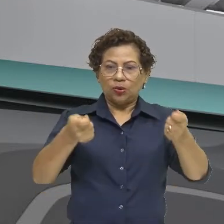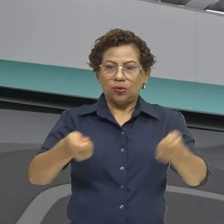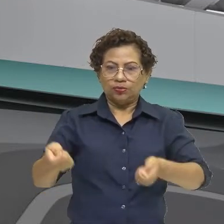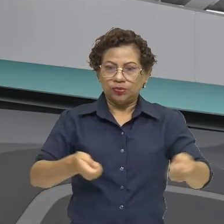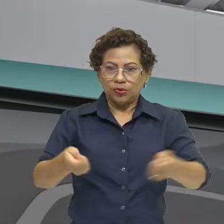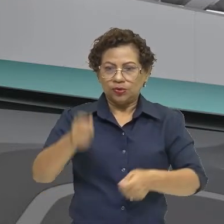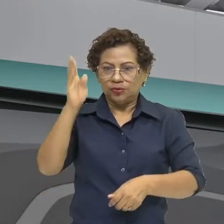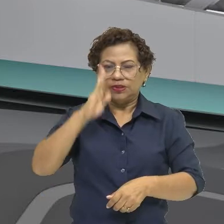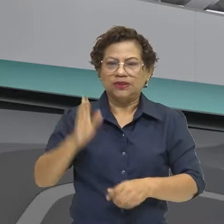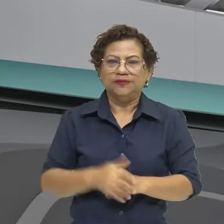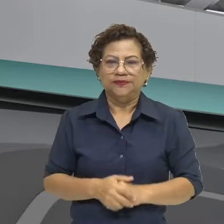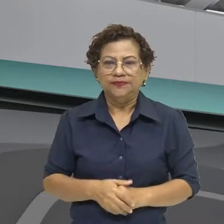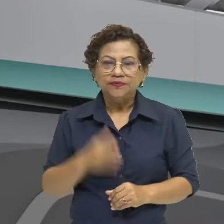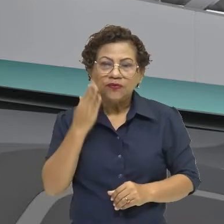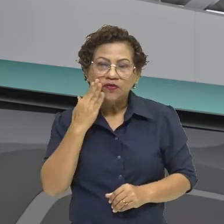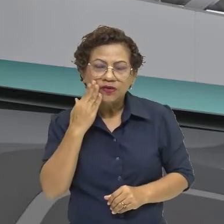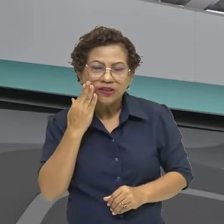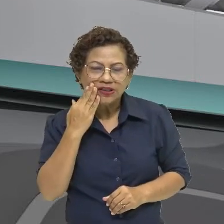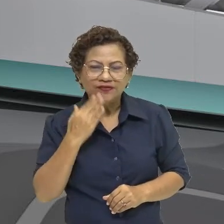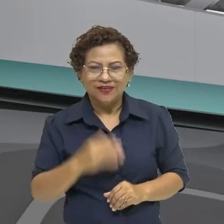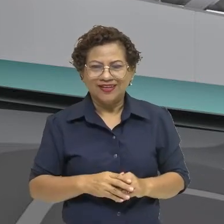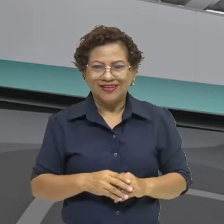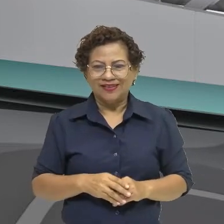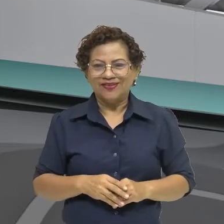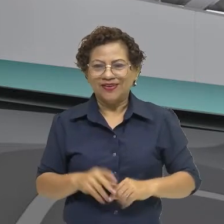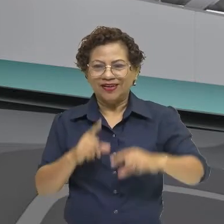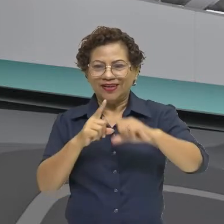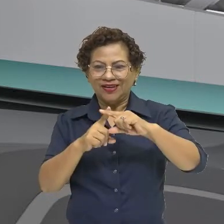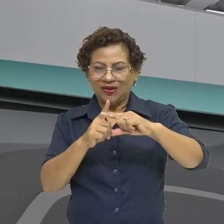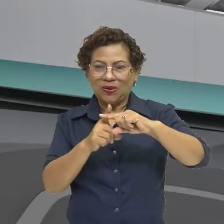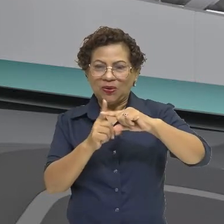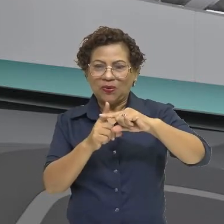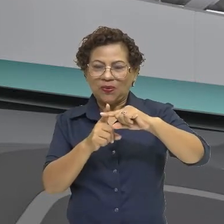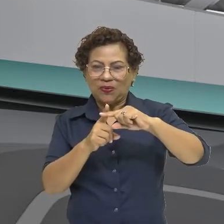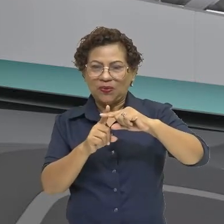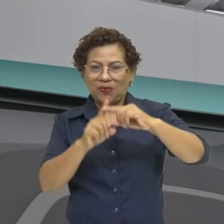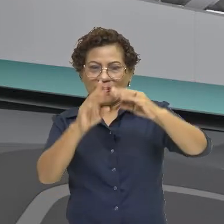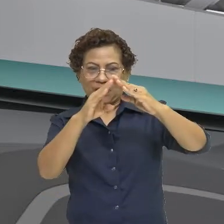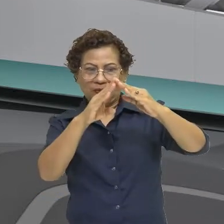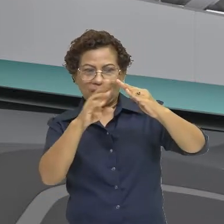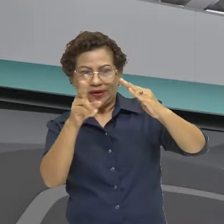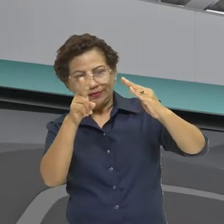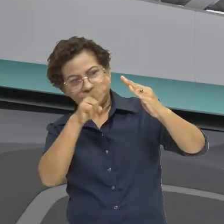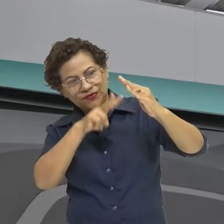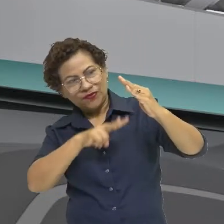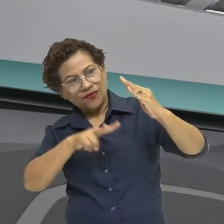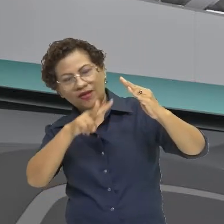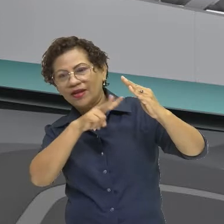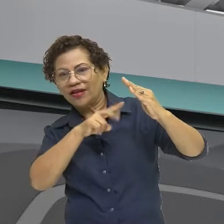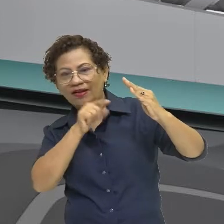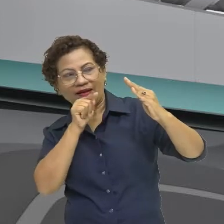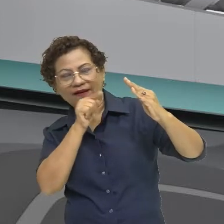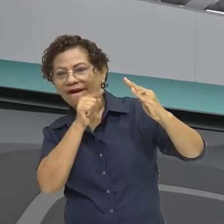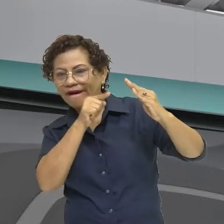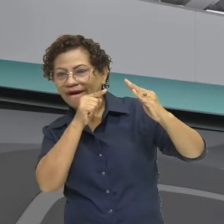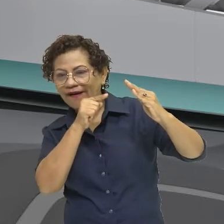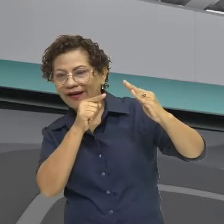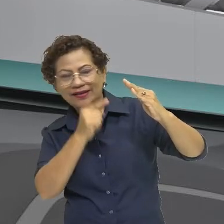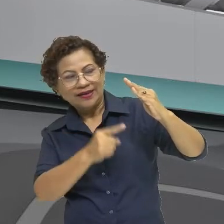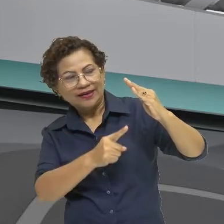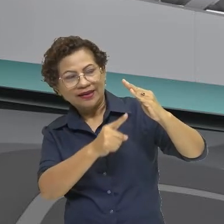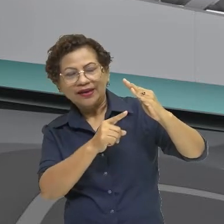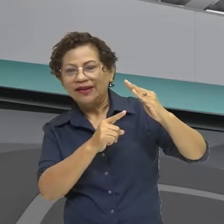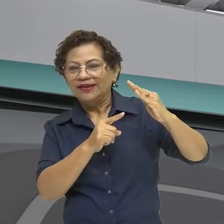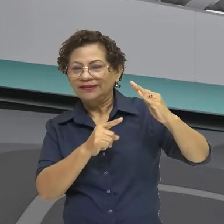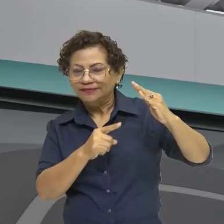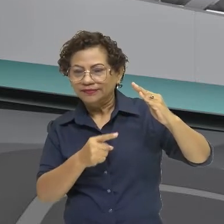catedral barroca, trazendo toda essa alegoria de desenho. A questão também, da desenho nos tetos que nós mostramos,